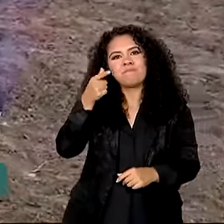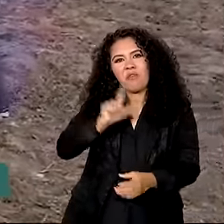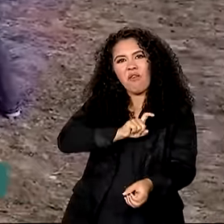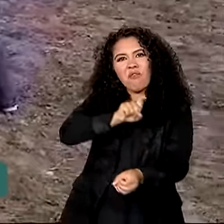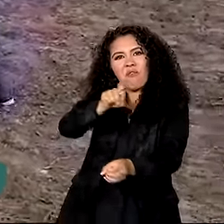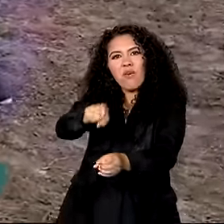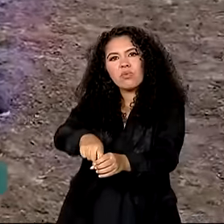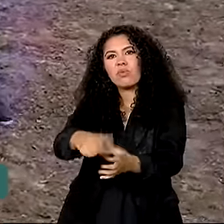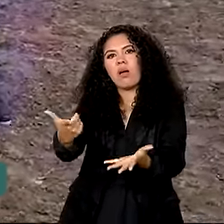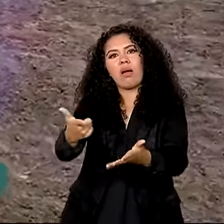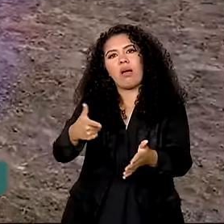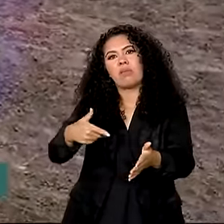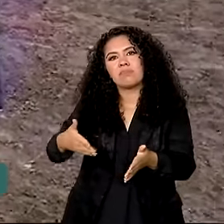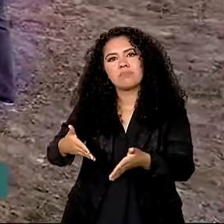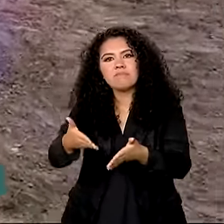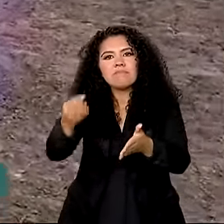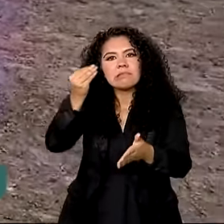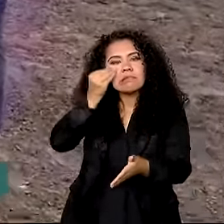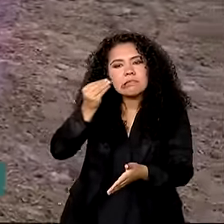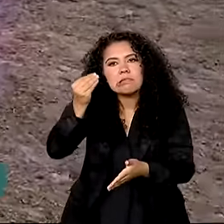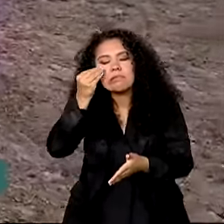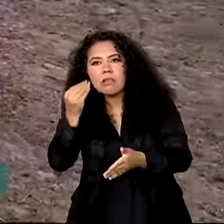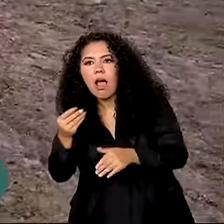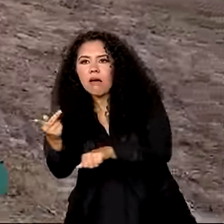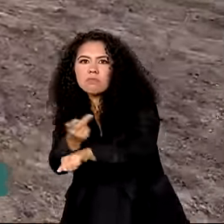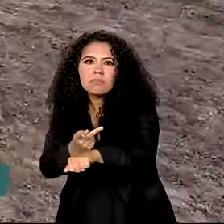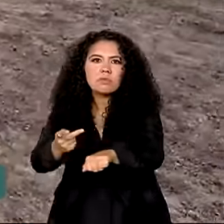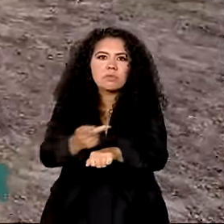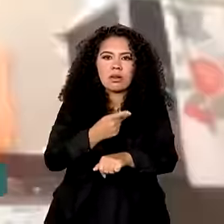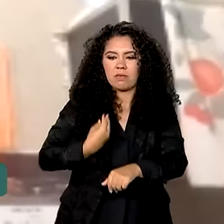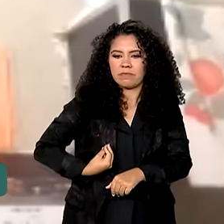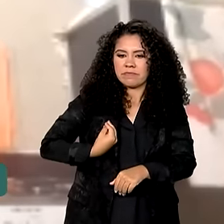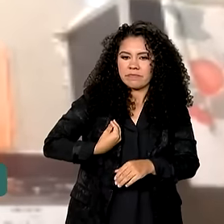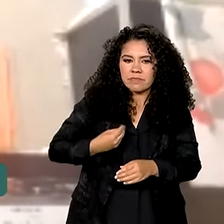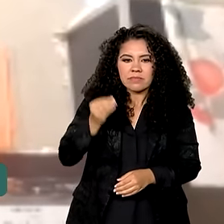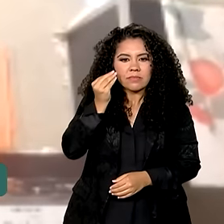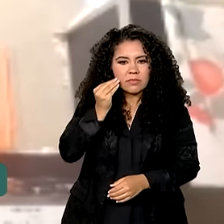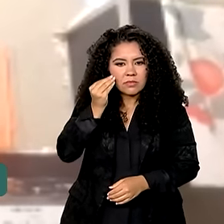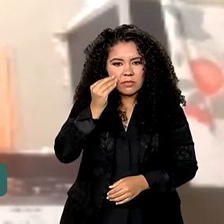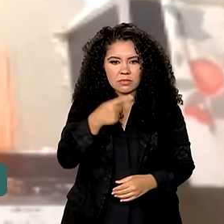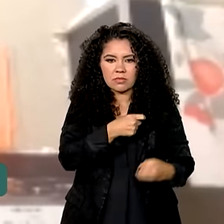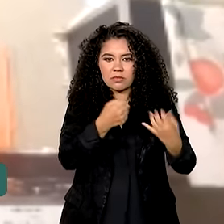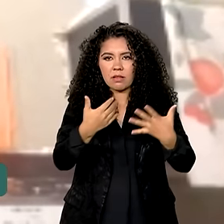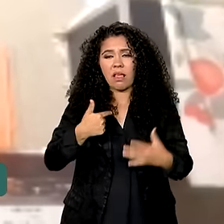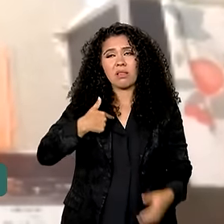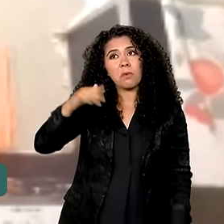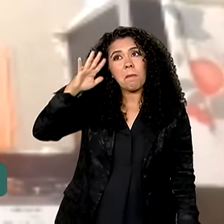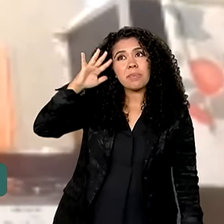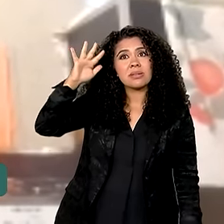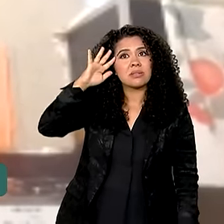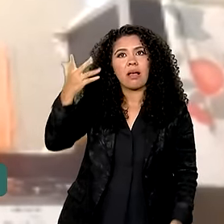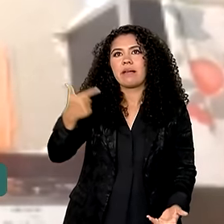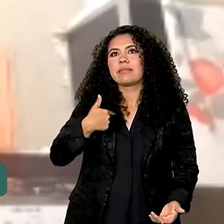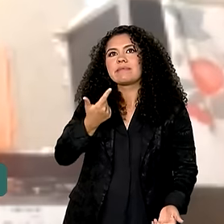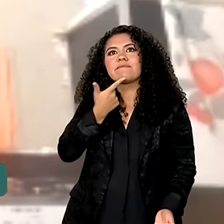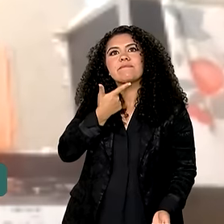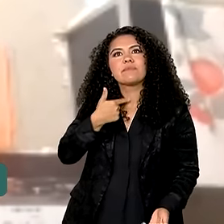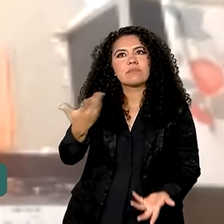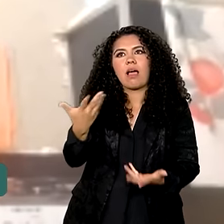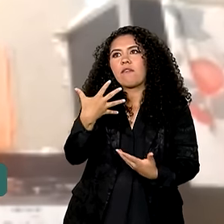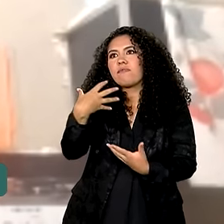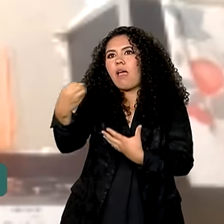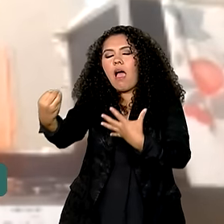para a estrada, em busca de condições para sobreviver. Eu estava pensando em voltar a viajar de novo, porque como